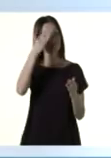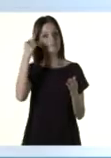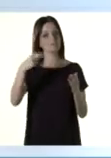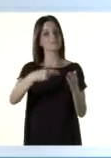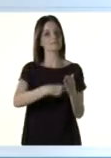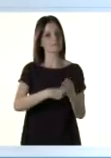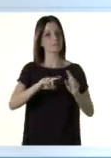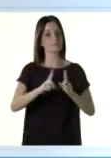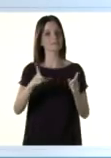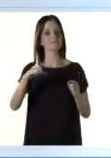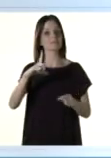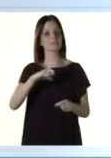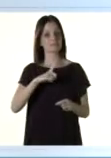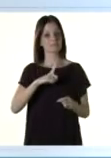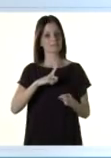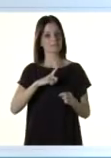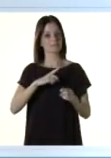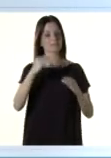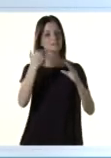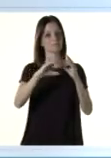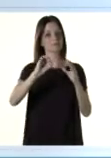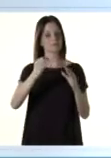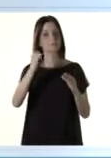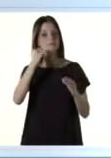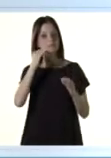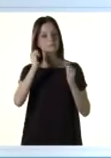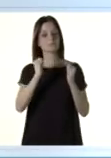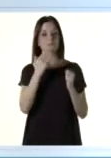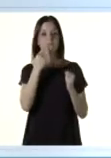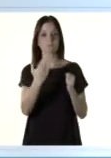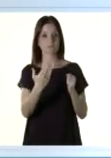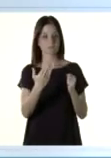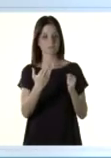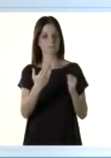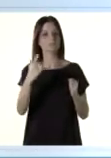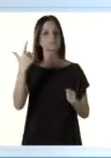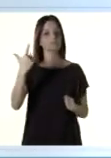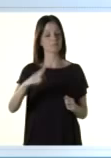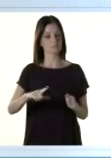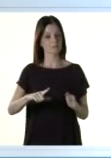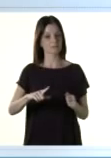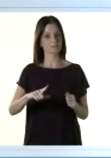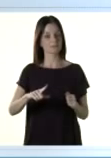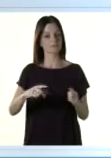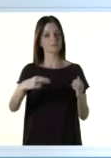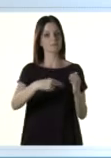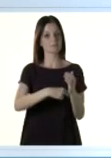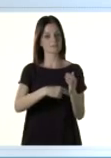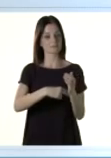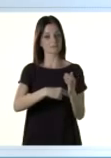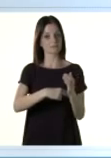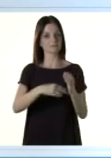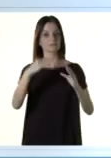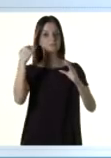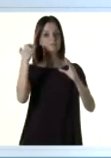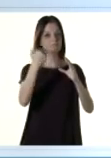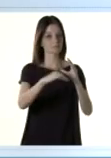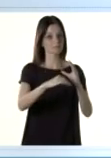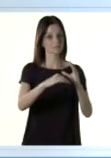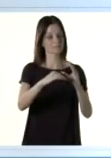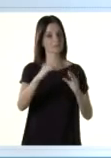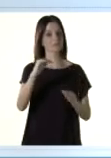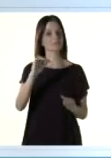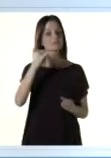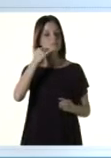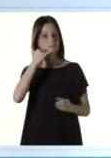esquecer a senha, mas tiver informado um e-mail ou celular, pode recorrer à solicitação de recuperação de senha e ela será enviada por